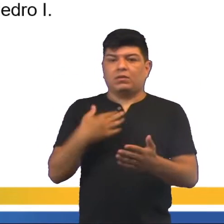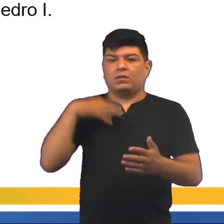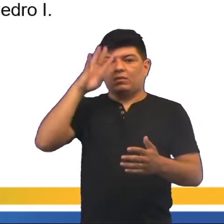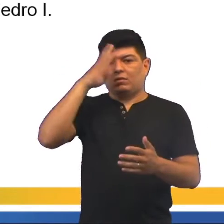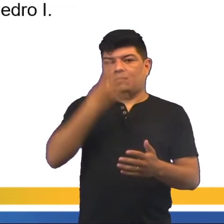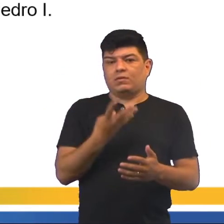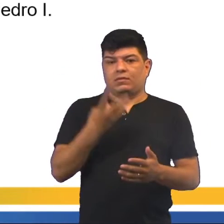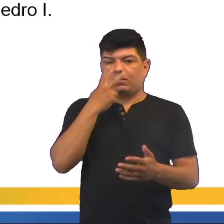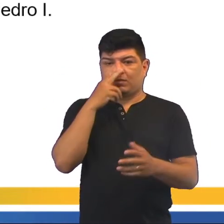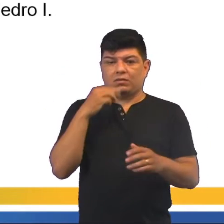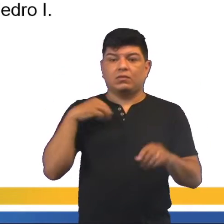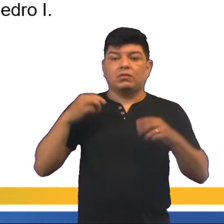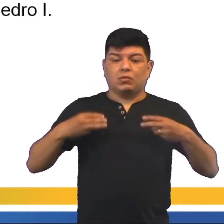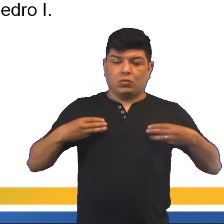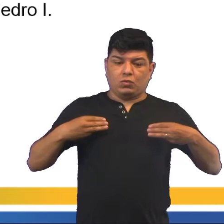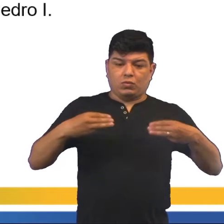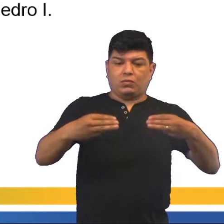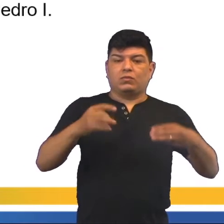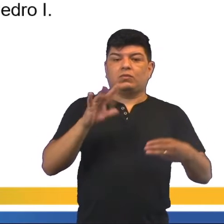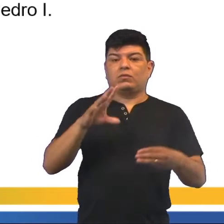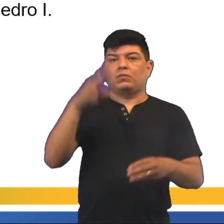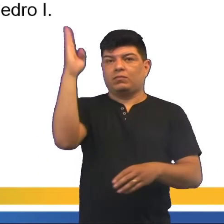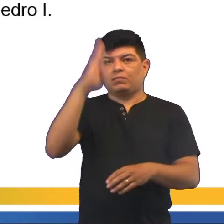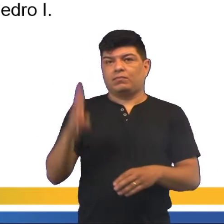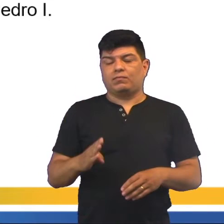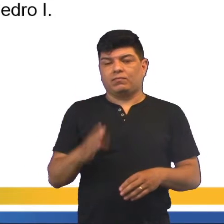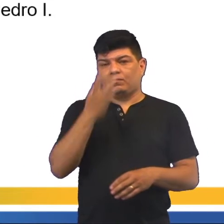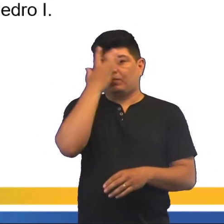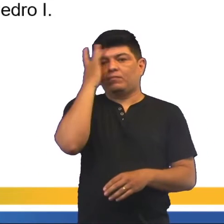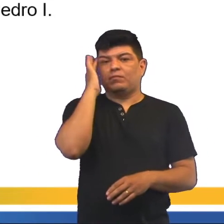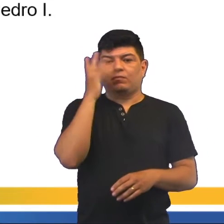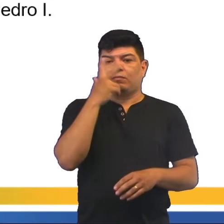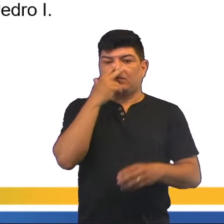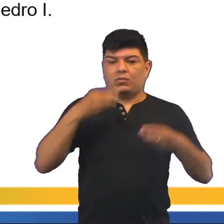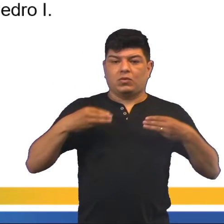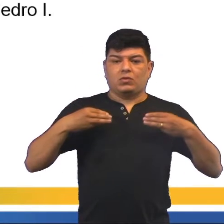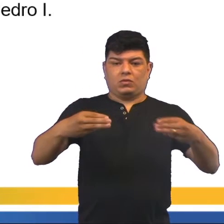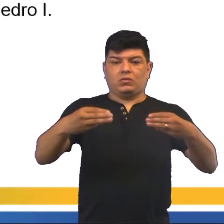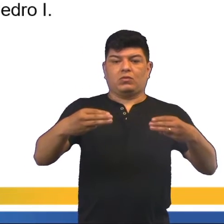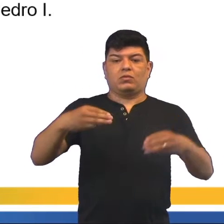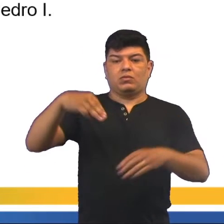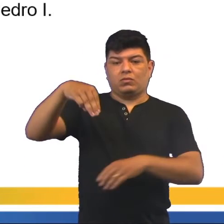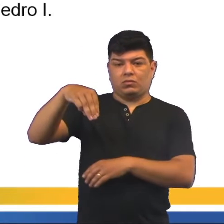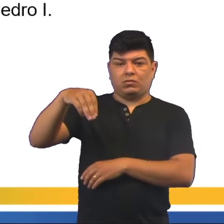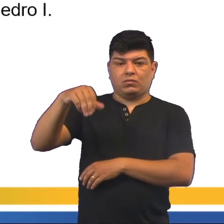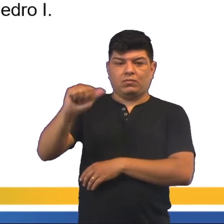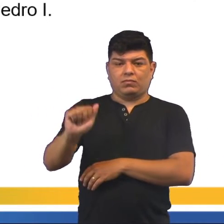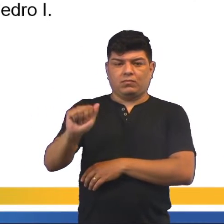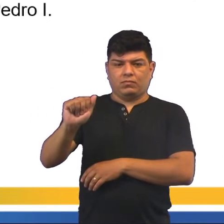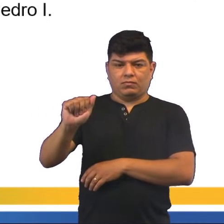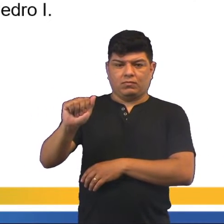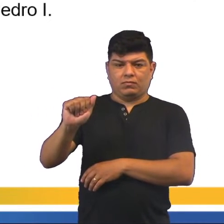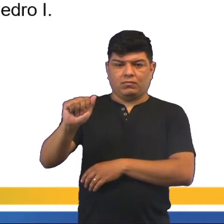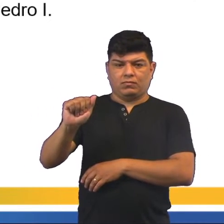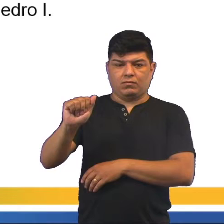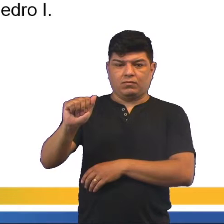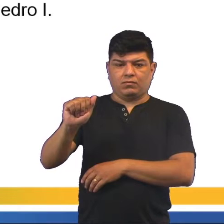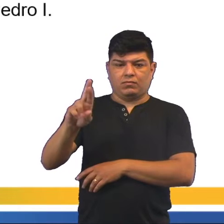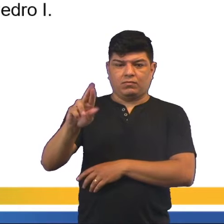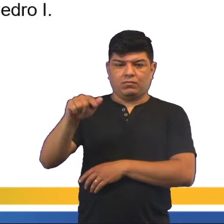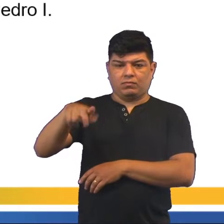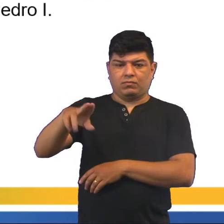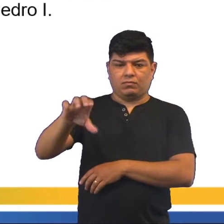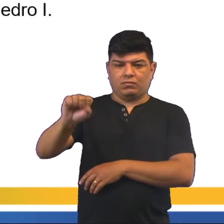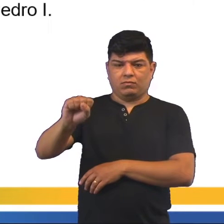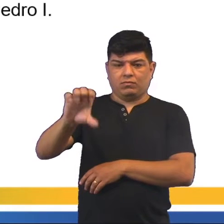formar um ministério constituído somente por brasileiros. O Ministério dos Marqueses. Porém, isso não foi o suficiente, né?